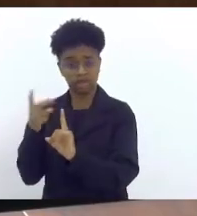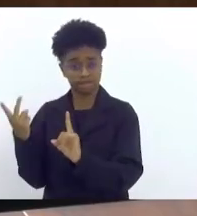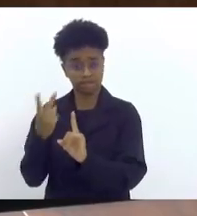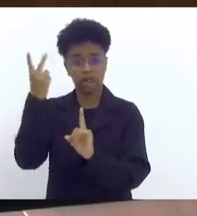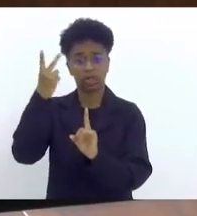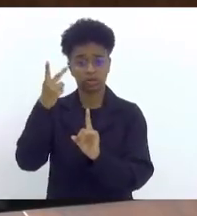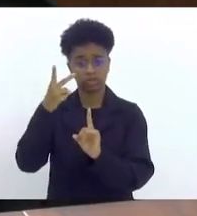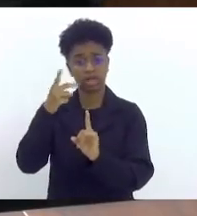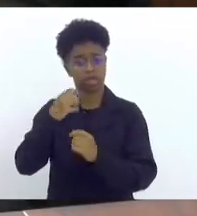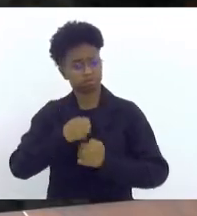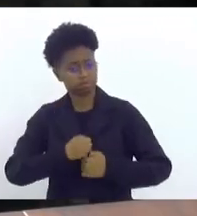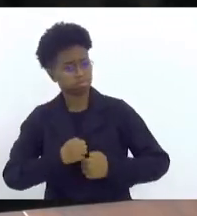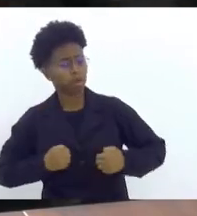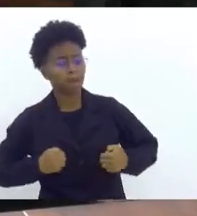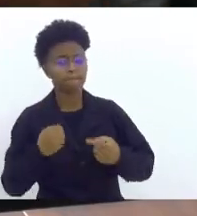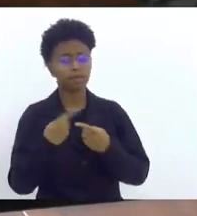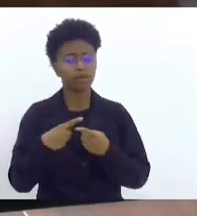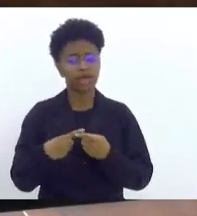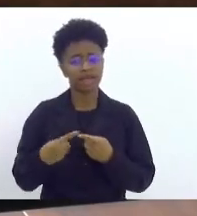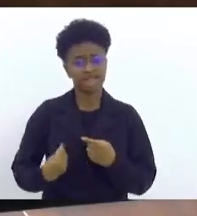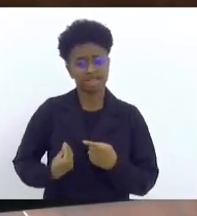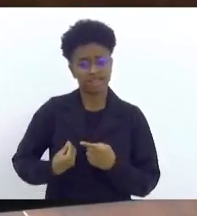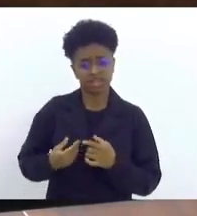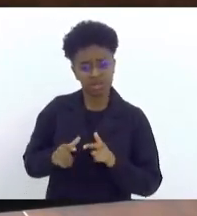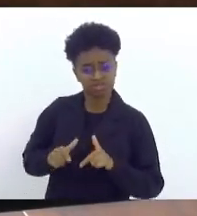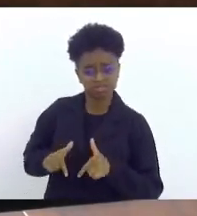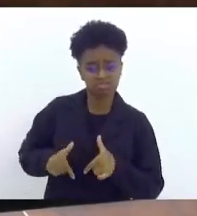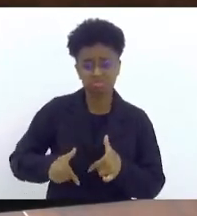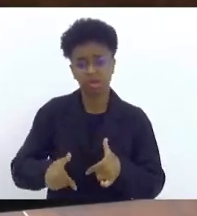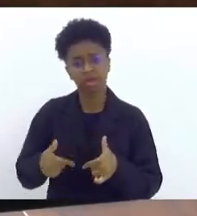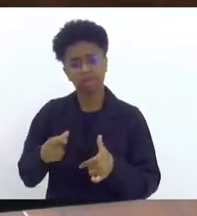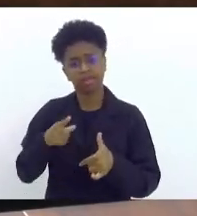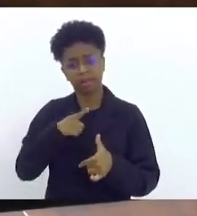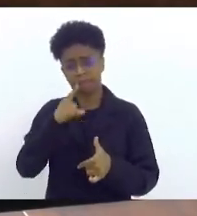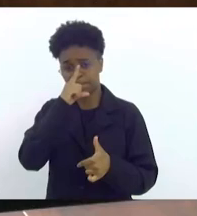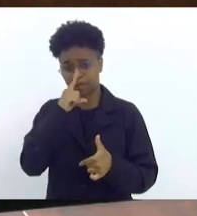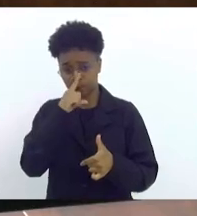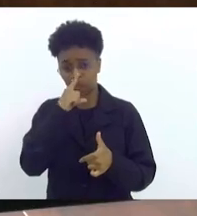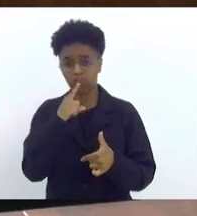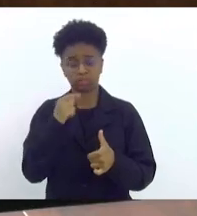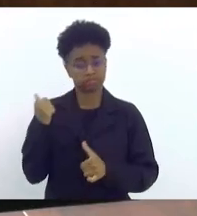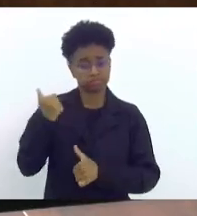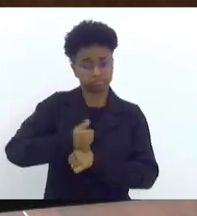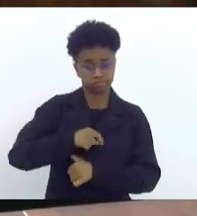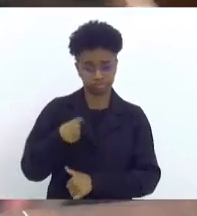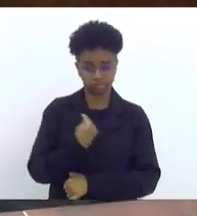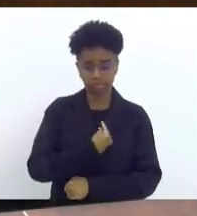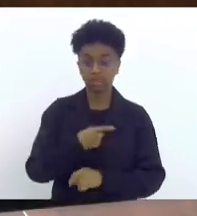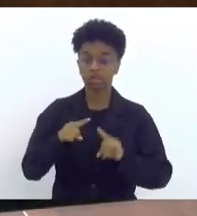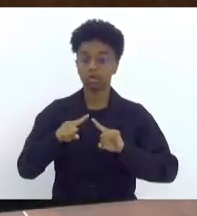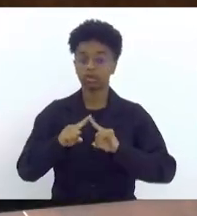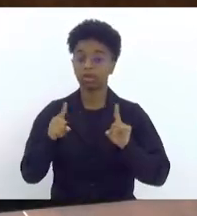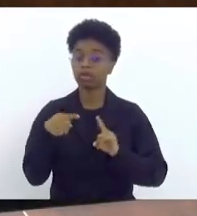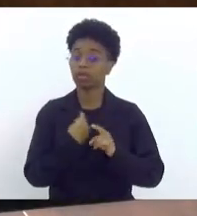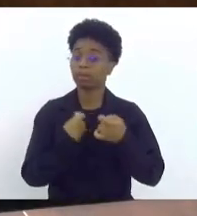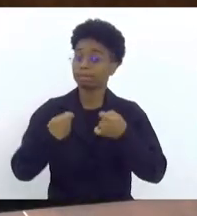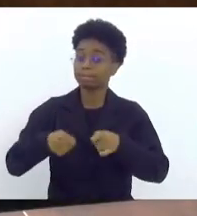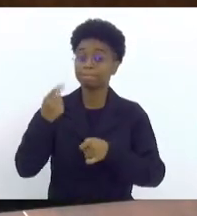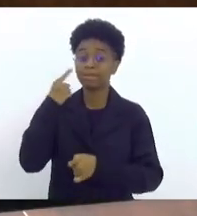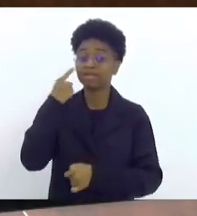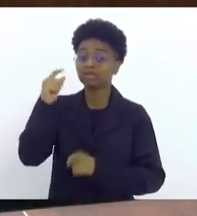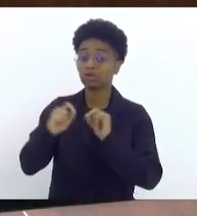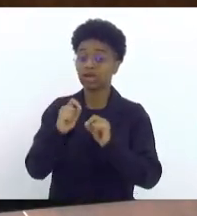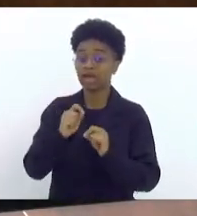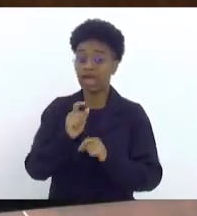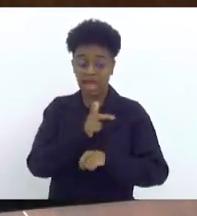os nossos heróis que colocam sua vida em risco e vamos pensar o seguinte, essas câmeras são